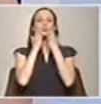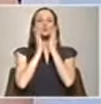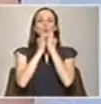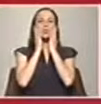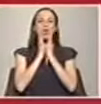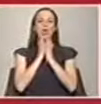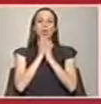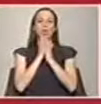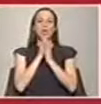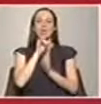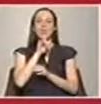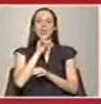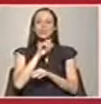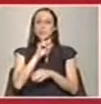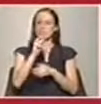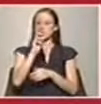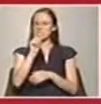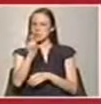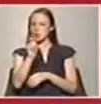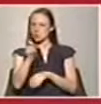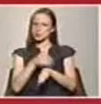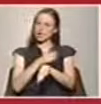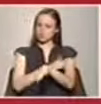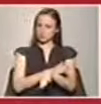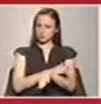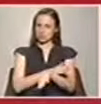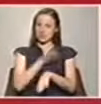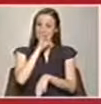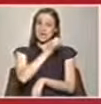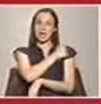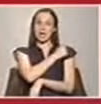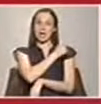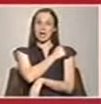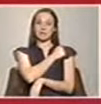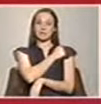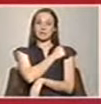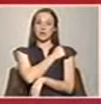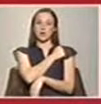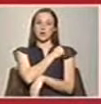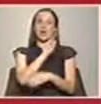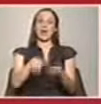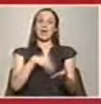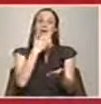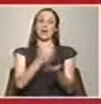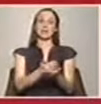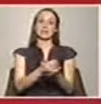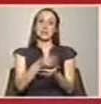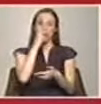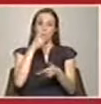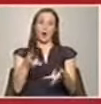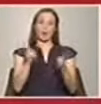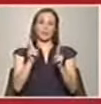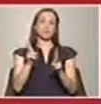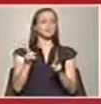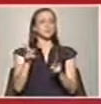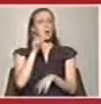de ação de cerca de meia hora. Portanto, se nós pusermos em casa, quando chegarmos à nossa atividade ao ar livre, já estaremos